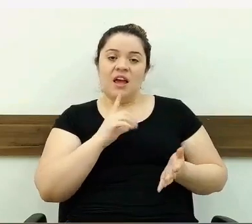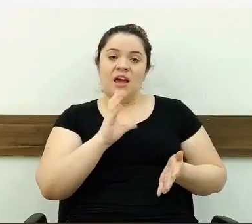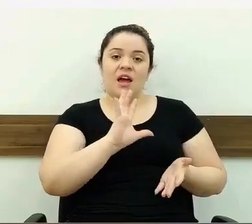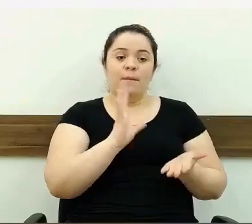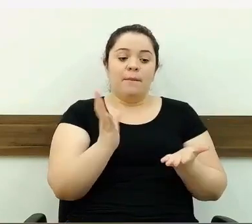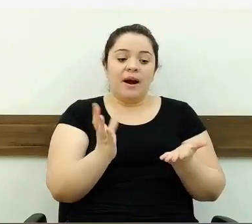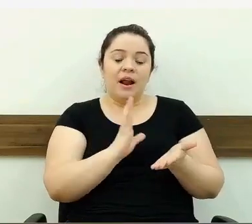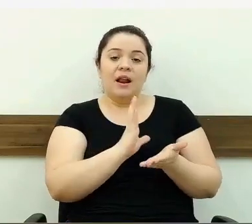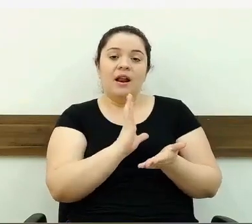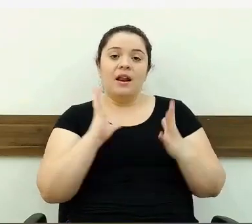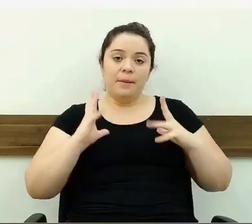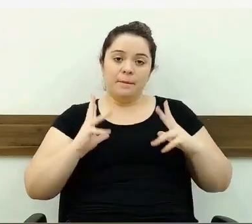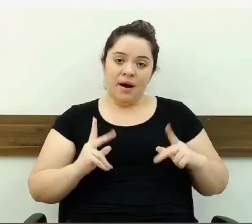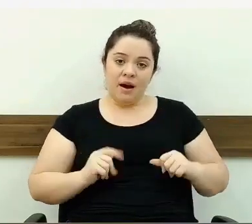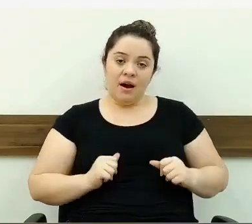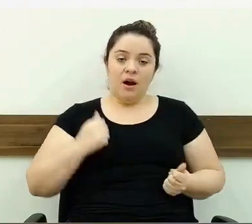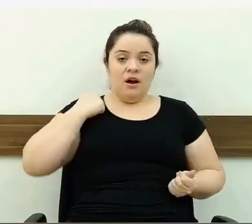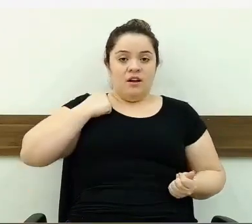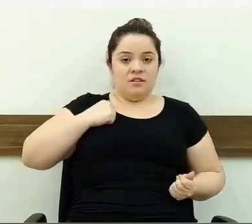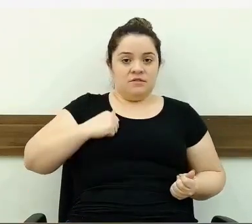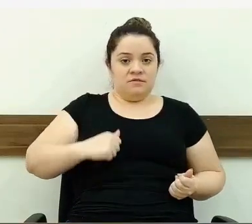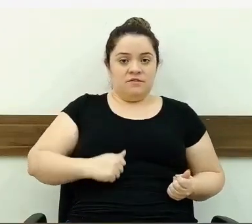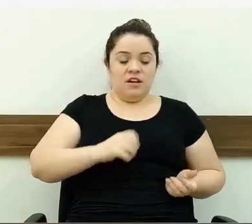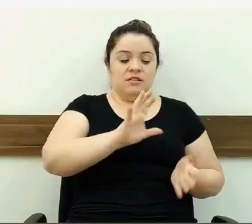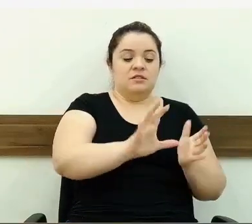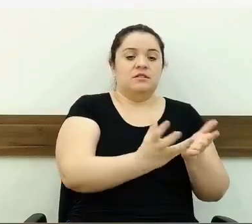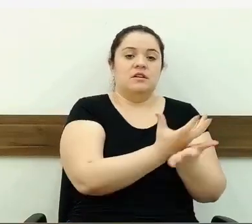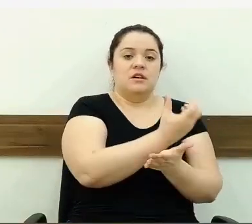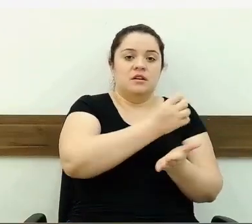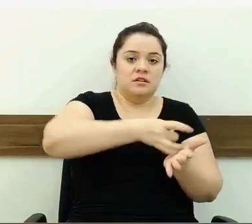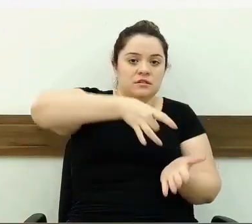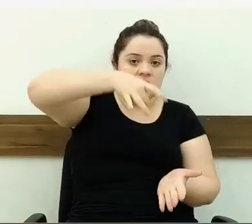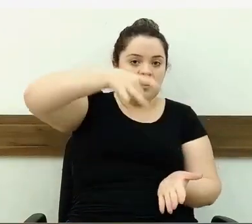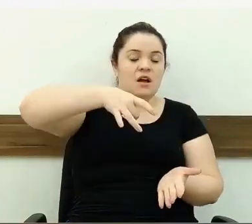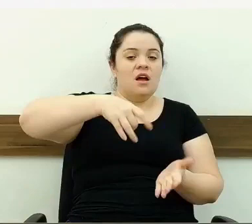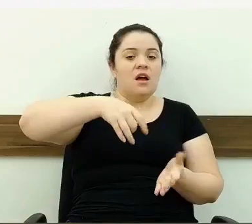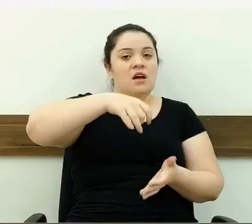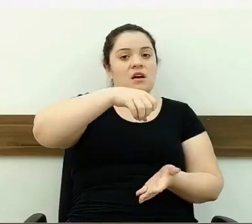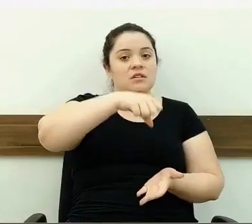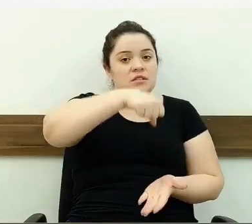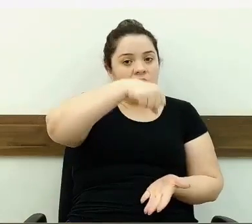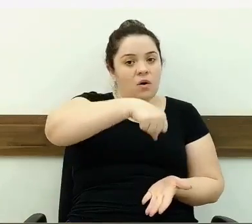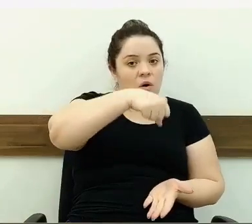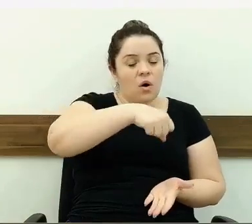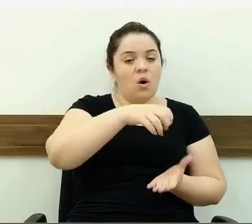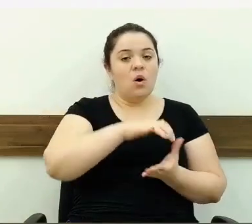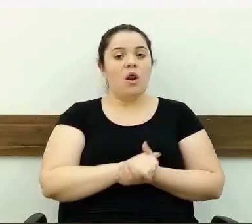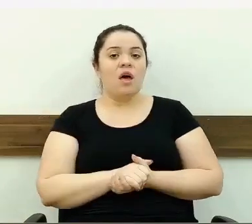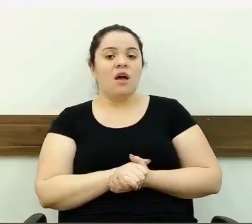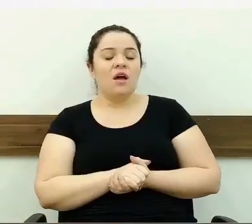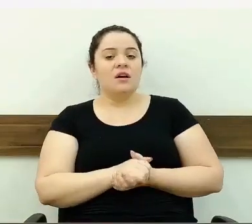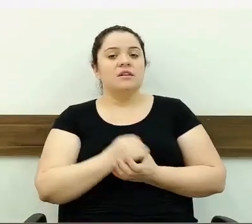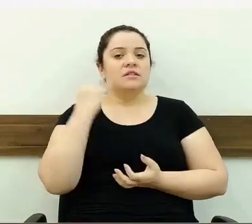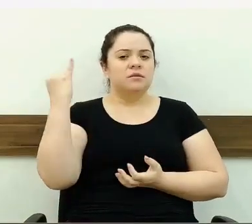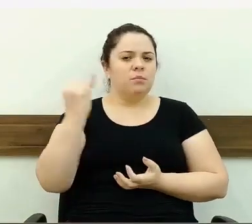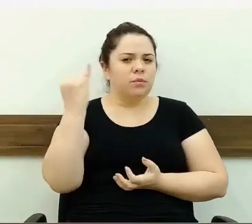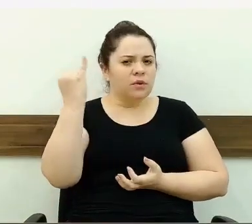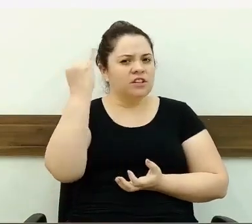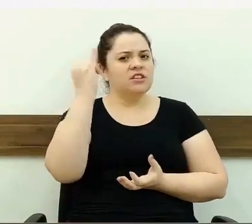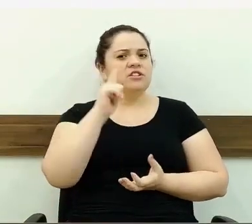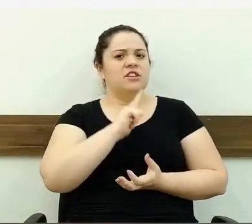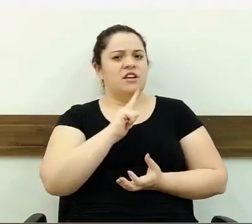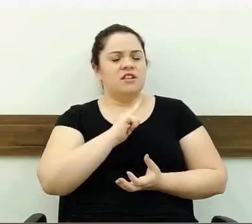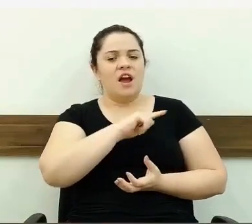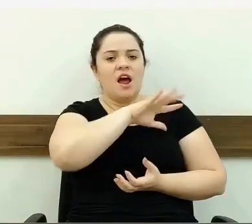bebedor, seria um lugar muito, muito importante e necessário para aqueles que têm animais hoje e para aqueles que, de repente,